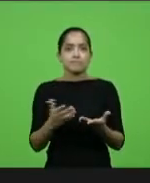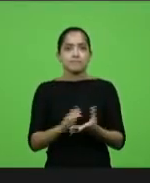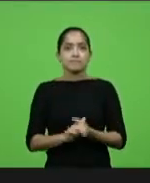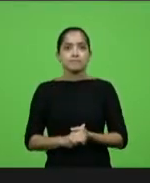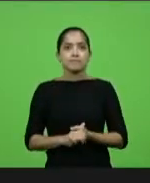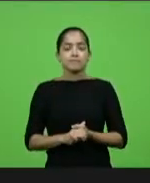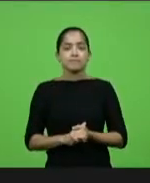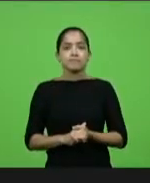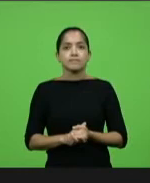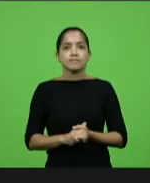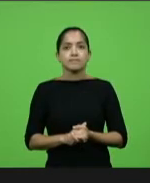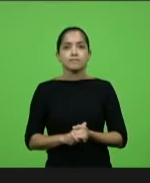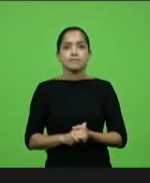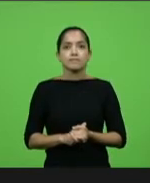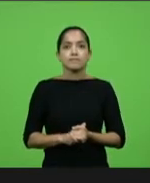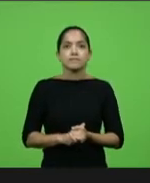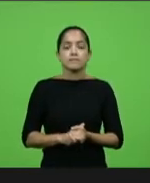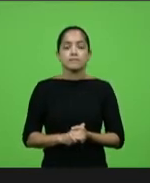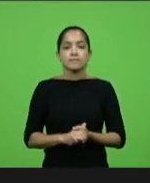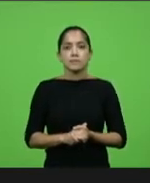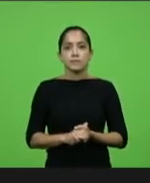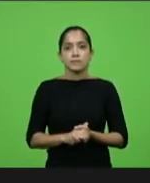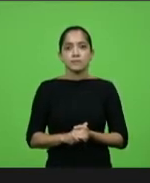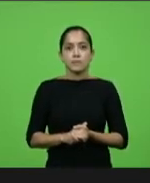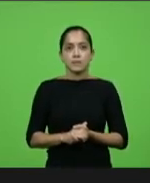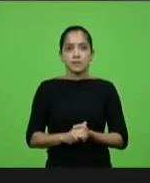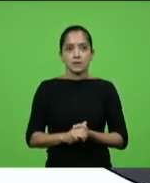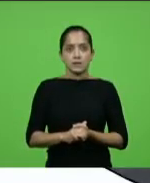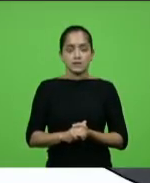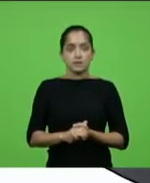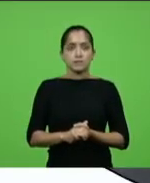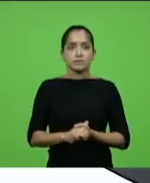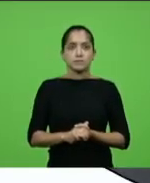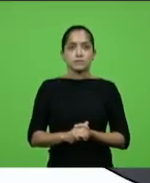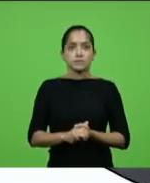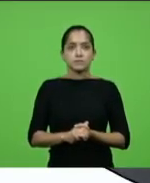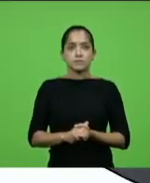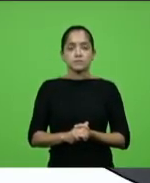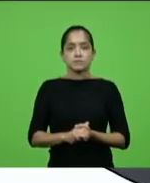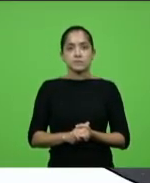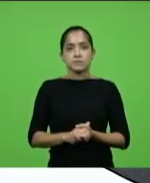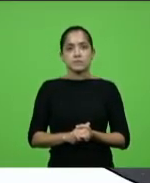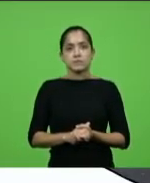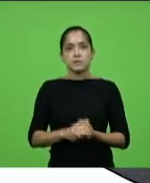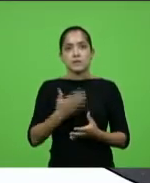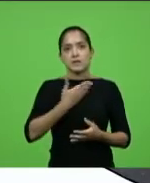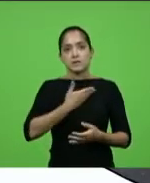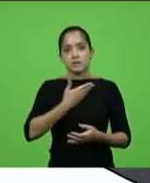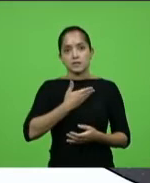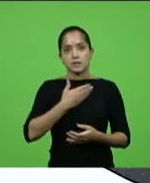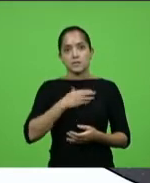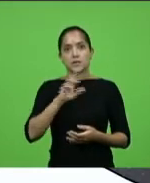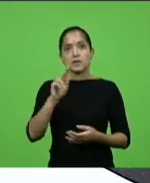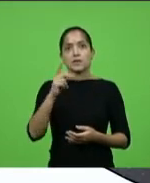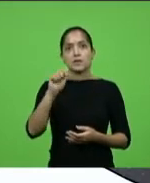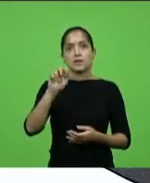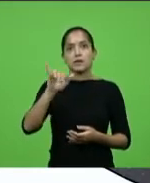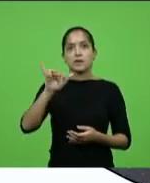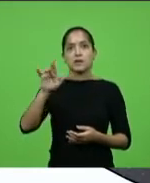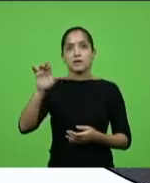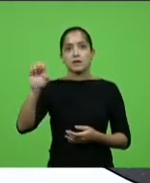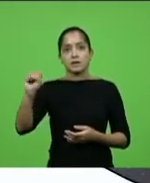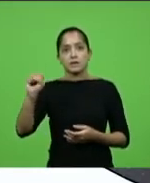Dois minutos para concluir. Fala do grande amigo Ayres Marquete,